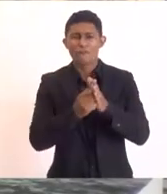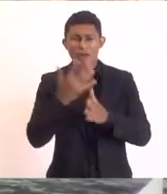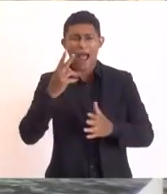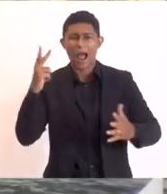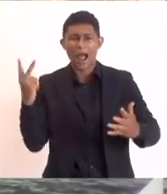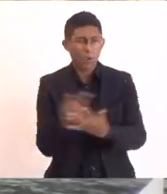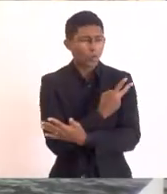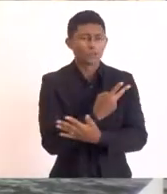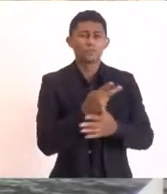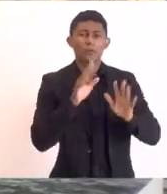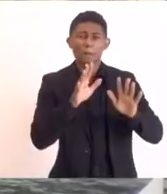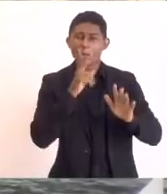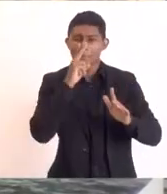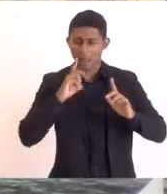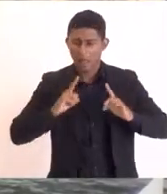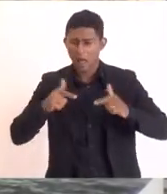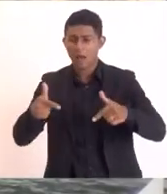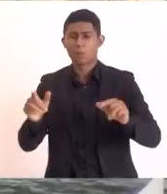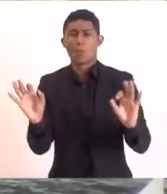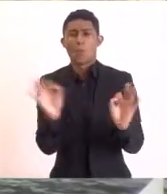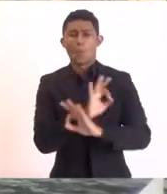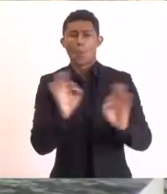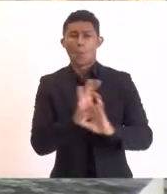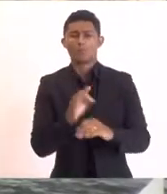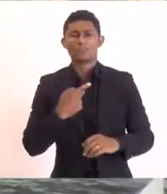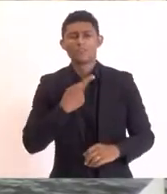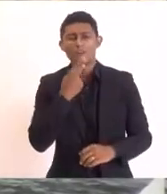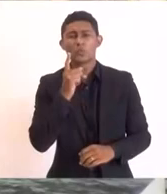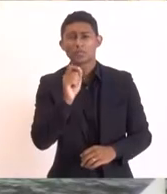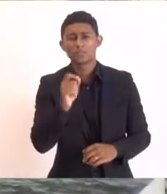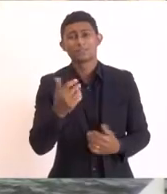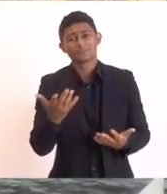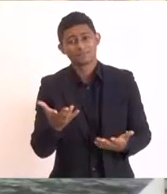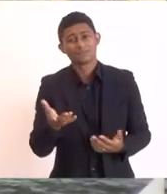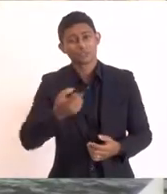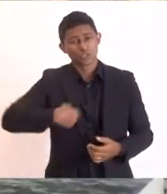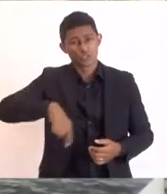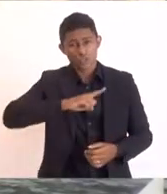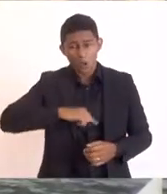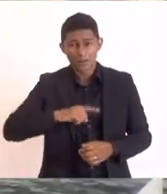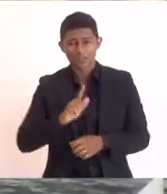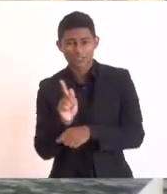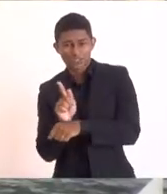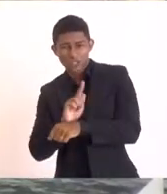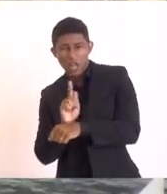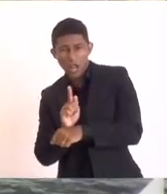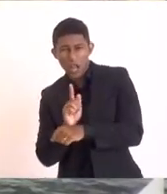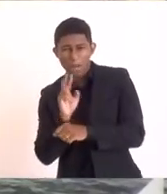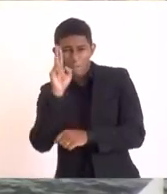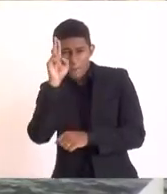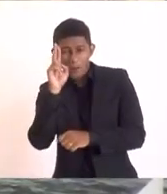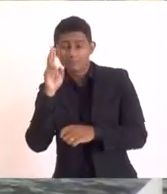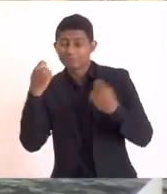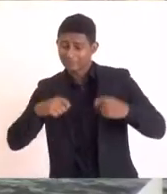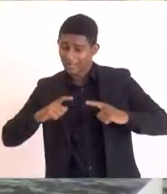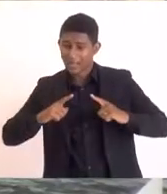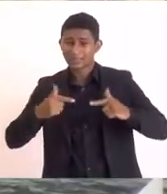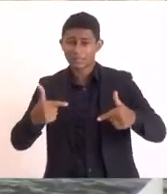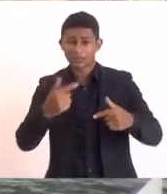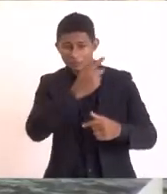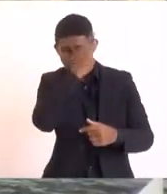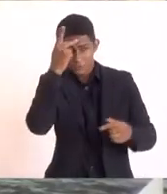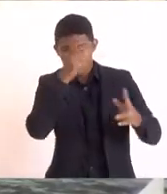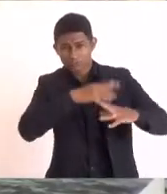posição e nada é feito. Eu costumo dizer que nós somos reconhecidos, nós gestores, pelas nossas ações, pelo que a gente